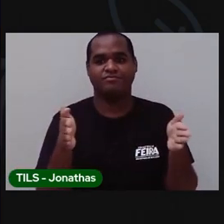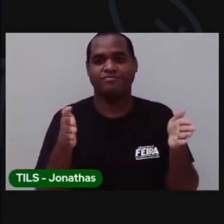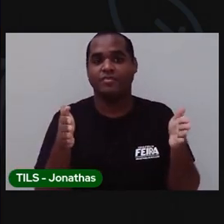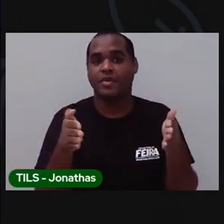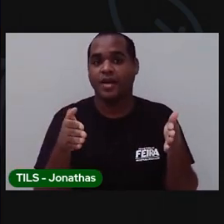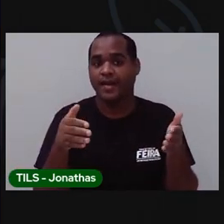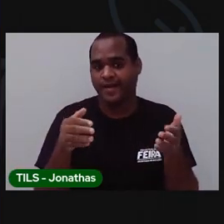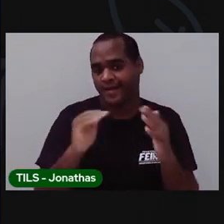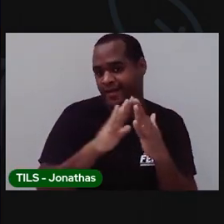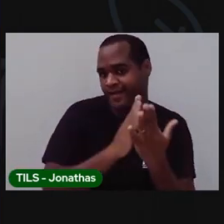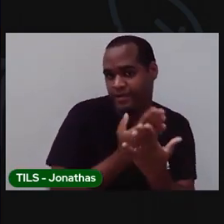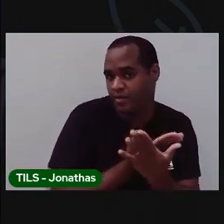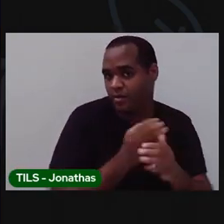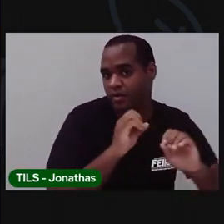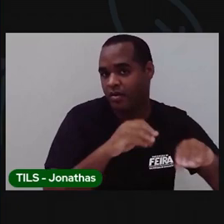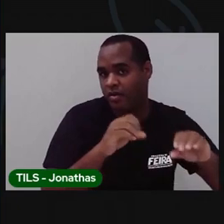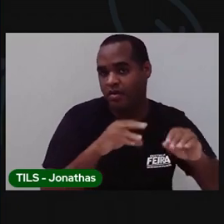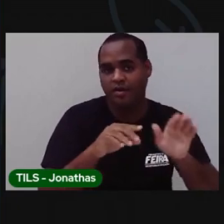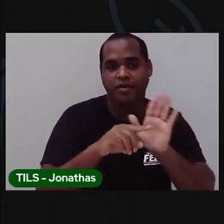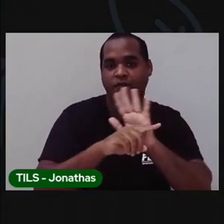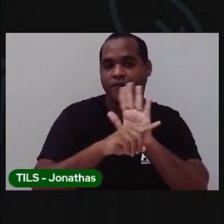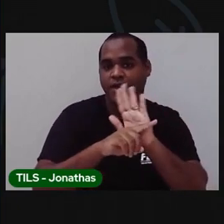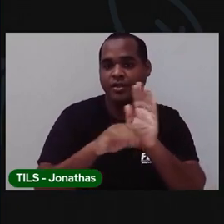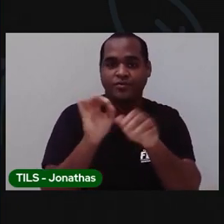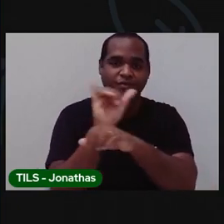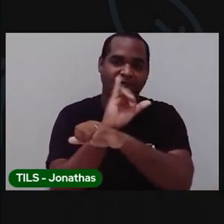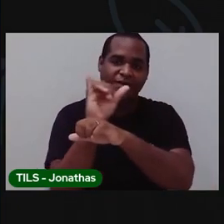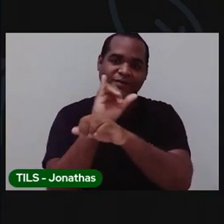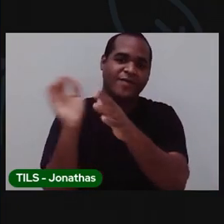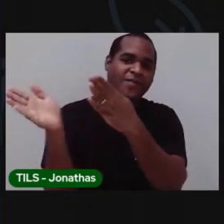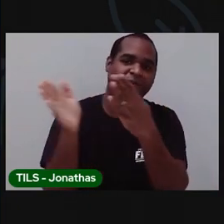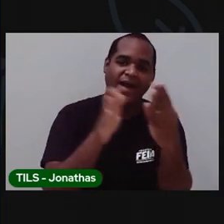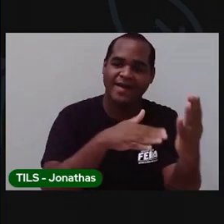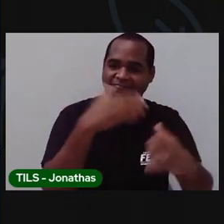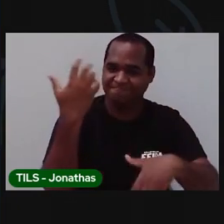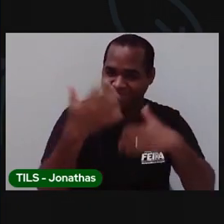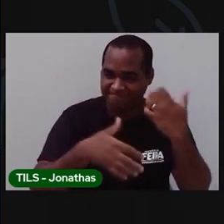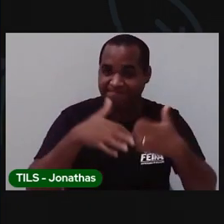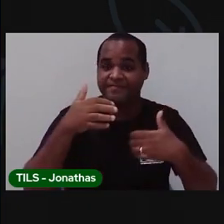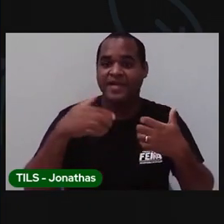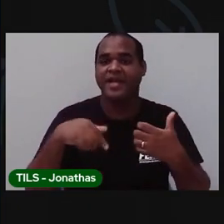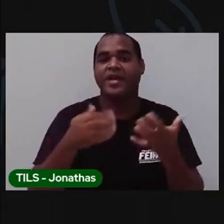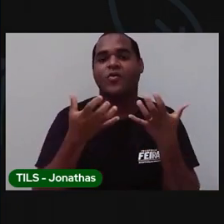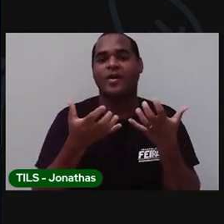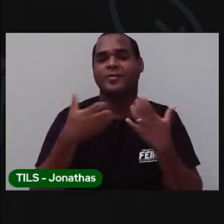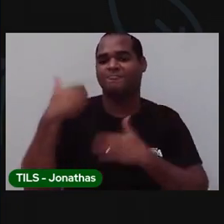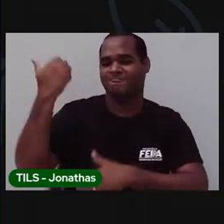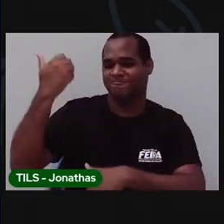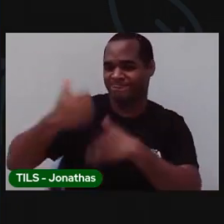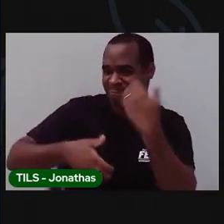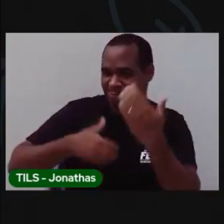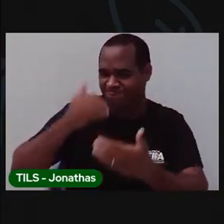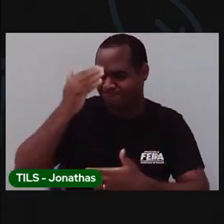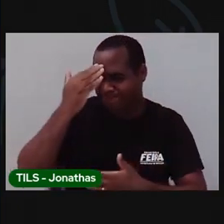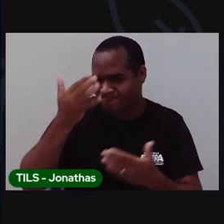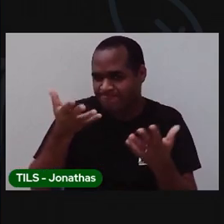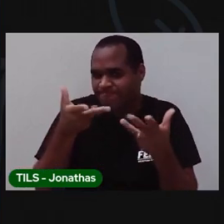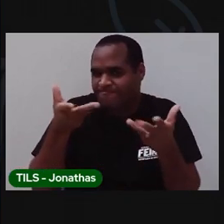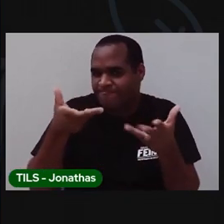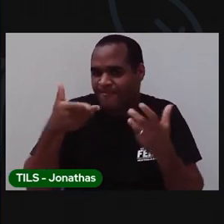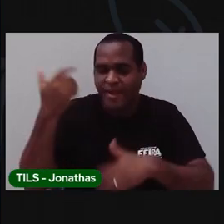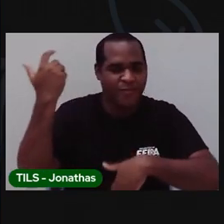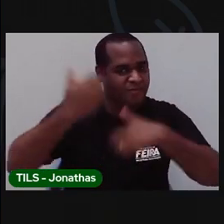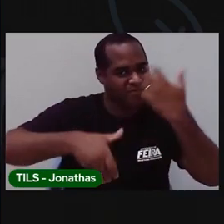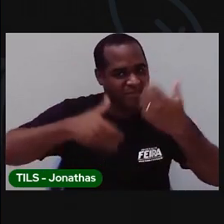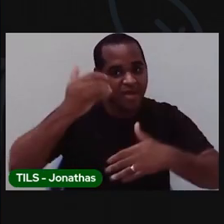percurso da escola. Nas videoaulas da Seduc. E eu quero estar bem afiadinho. Bem craque. E eu vou